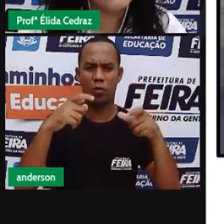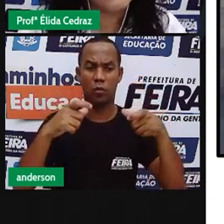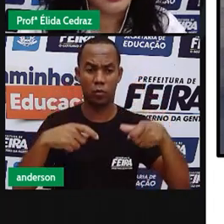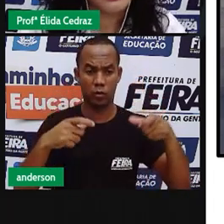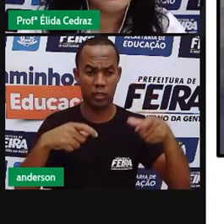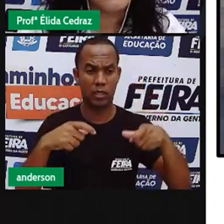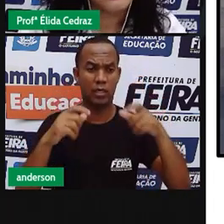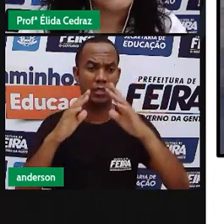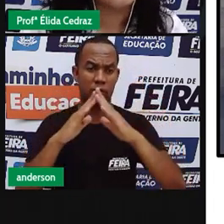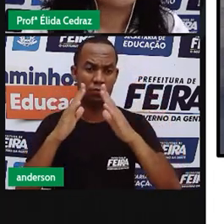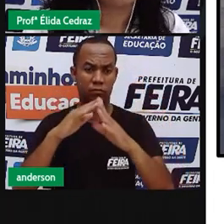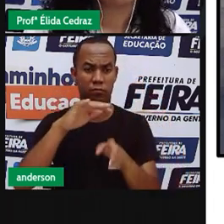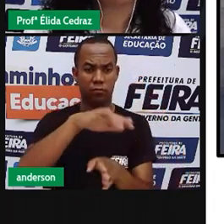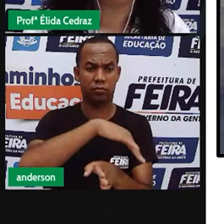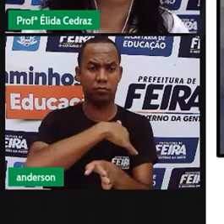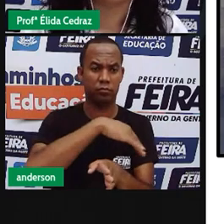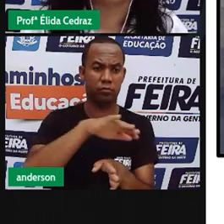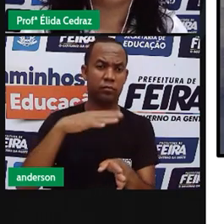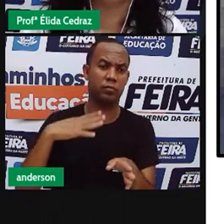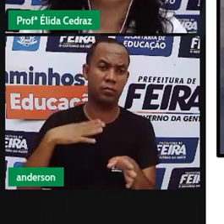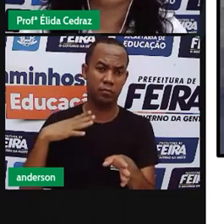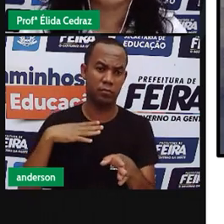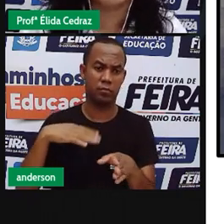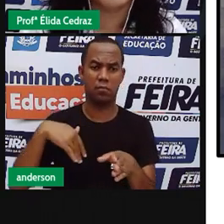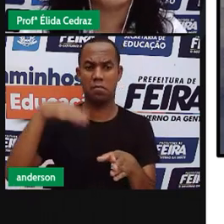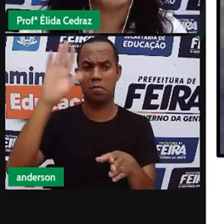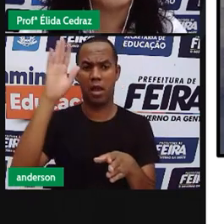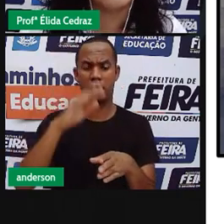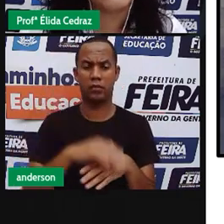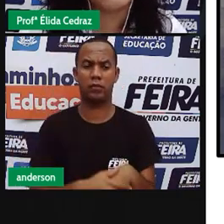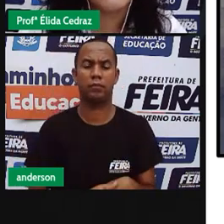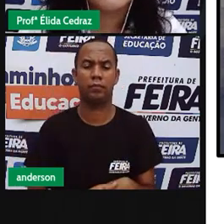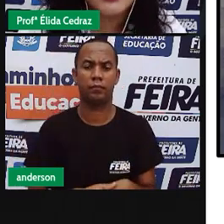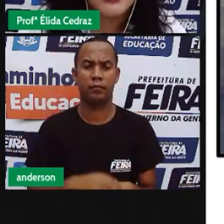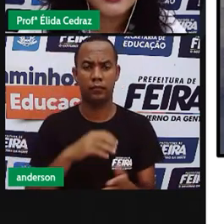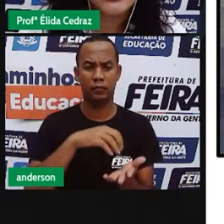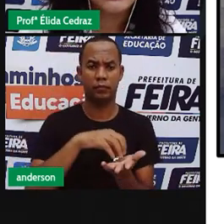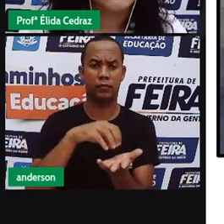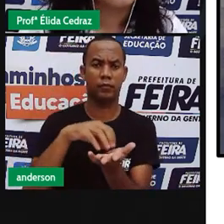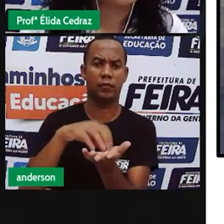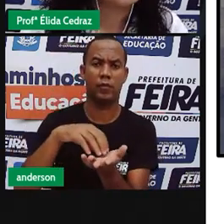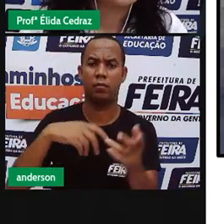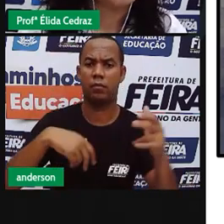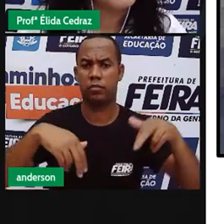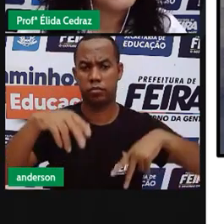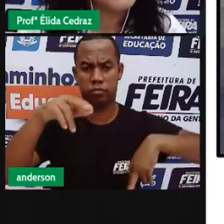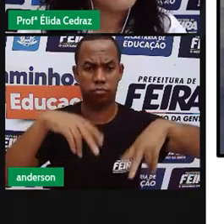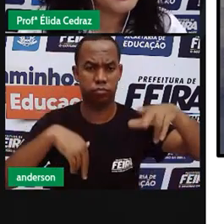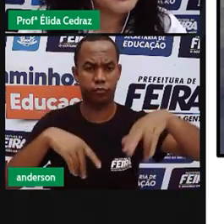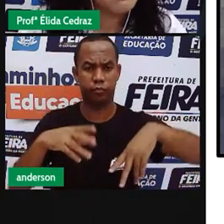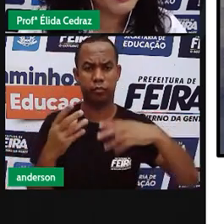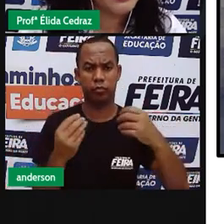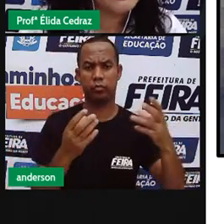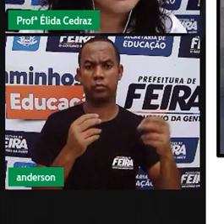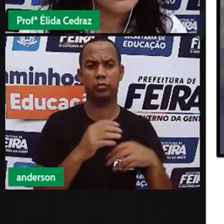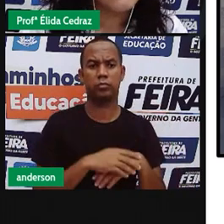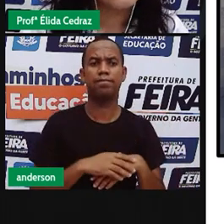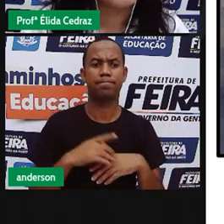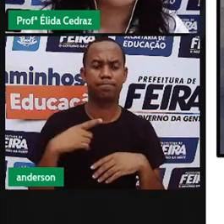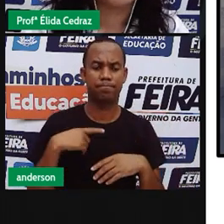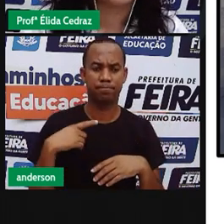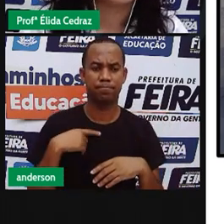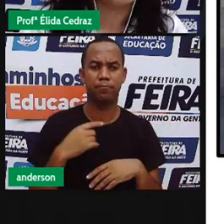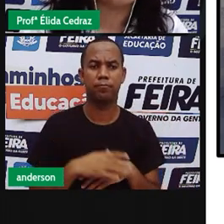residenciais têm menos movimento do que os bairros do centro da cidade, do que as avenidas principais.